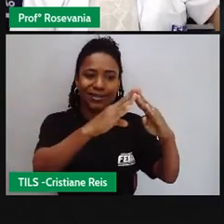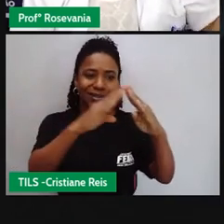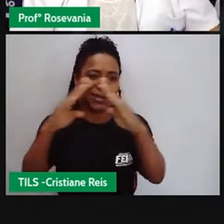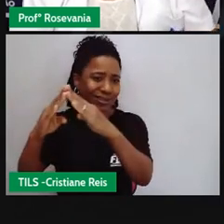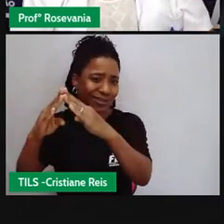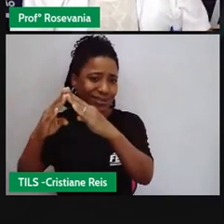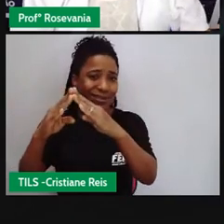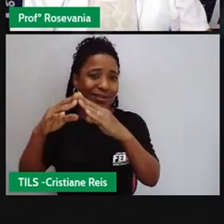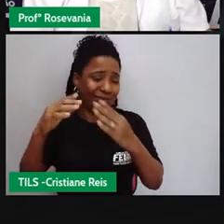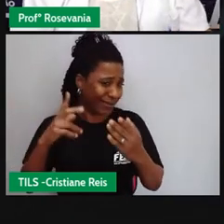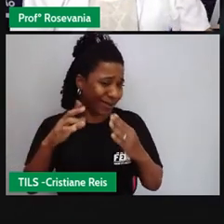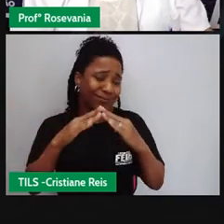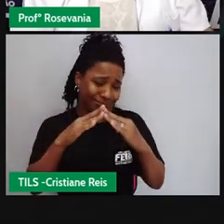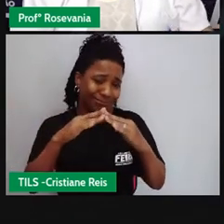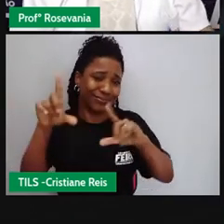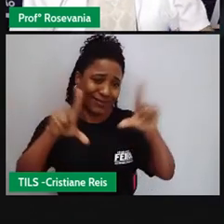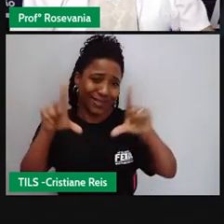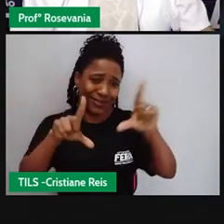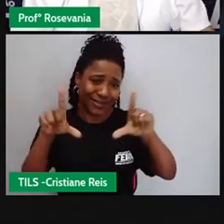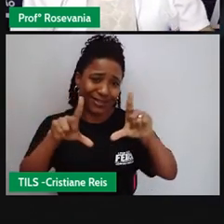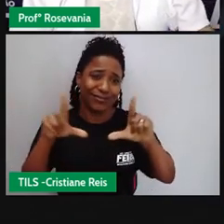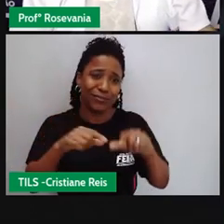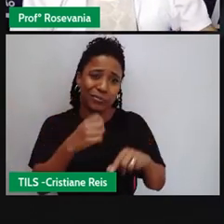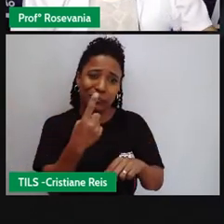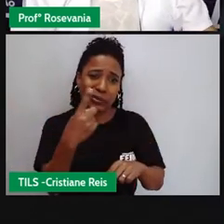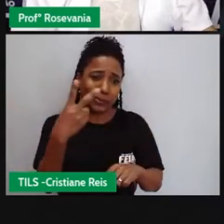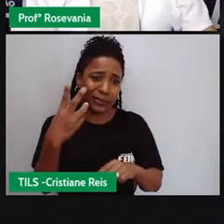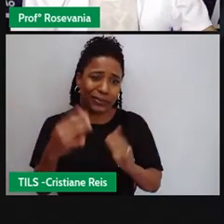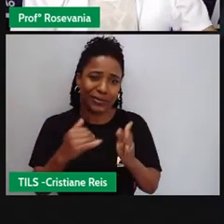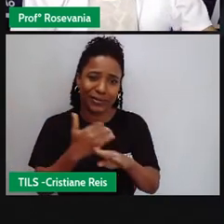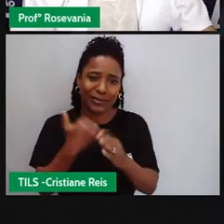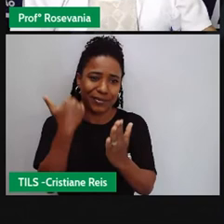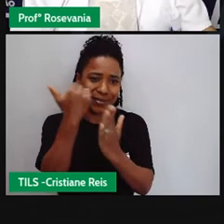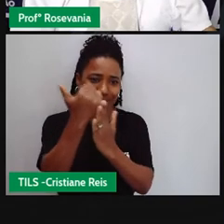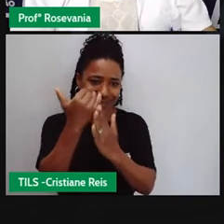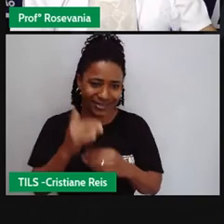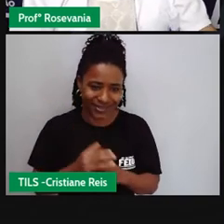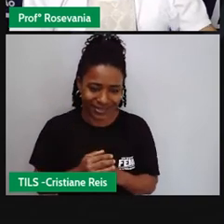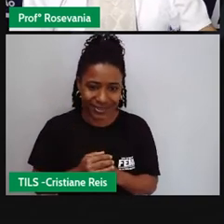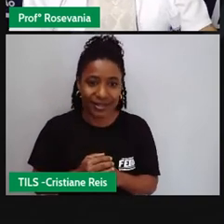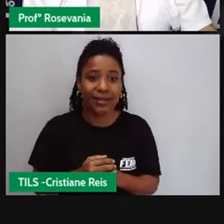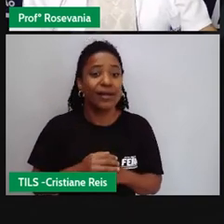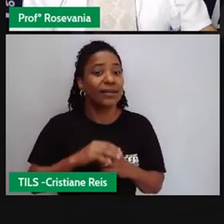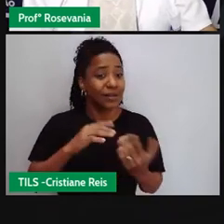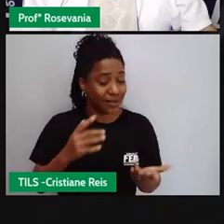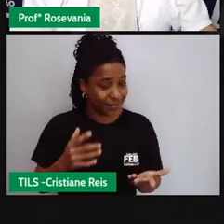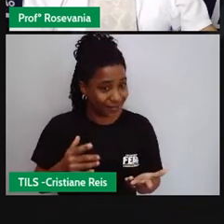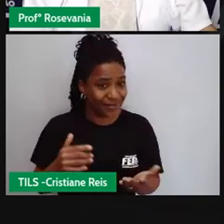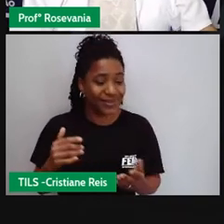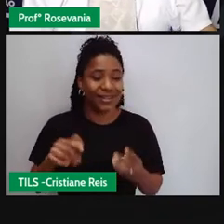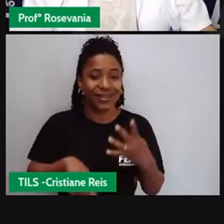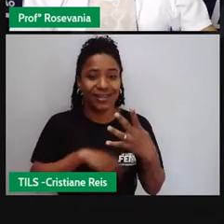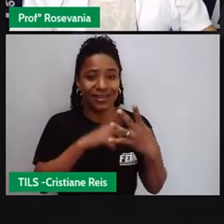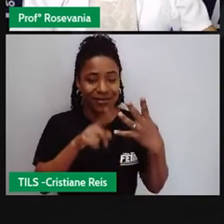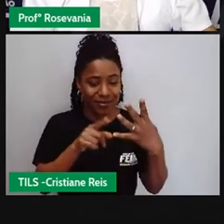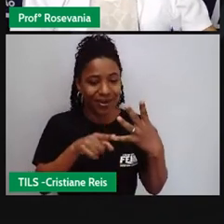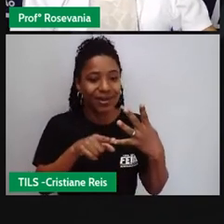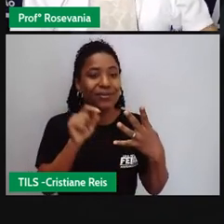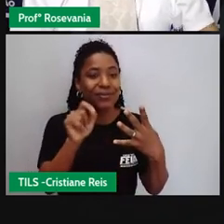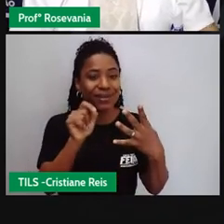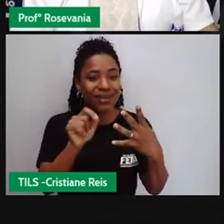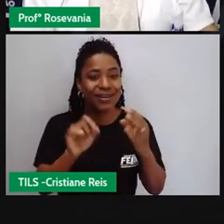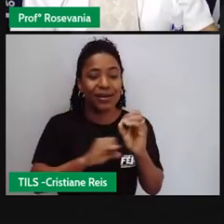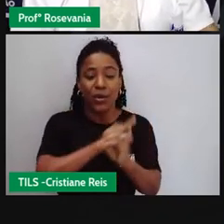ficou e aí a rede mundial de computadores que veio desenvolvendo a questão da internet